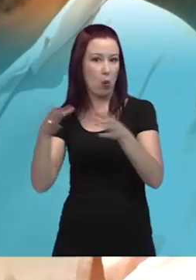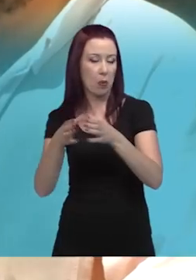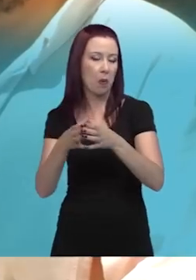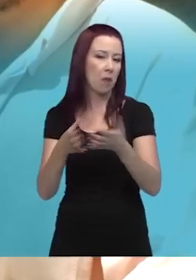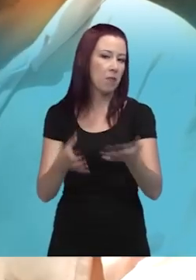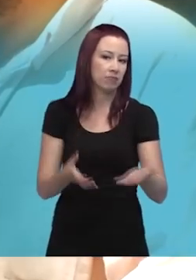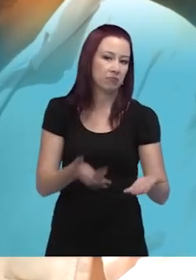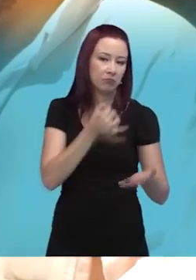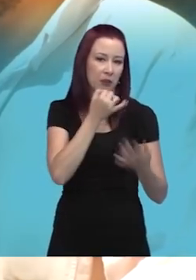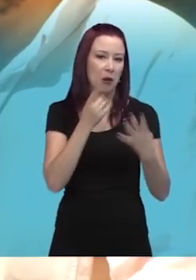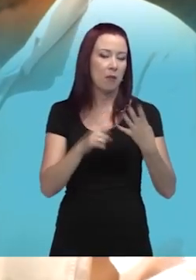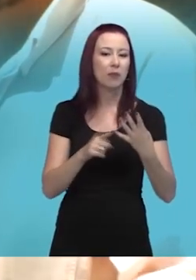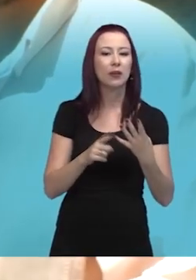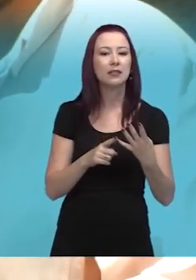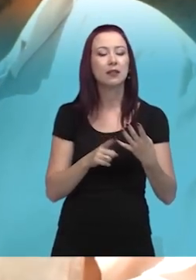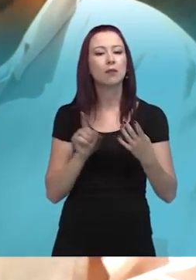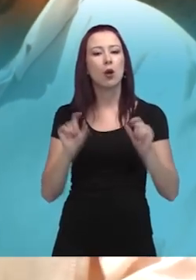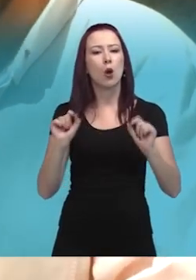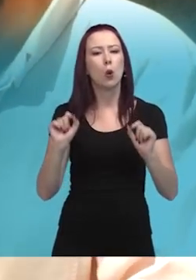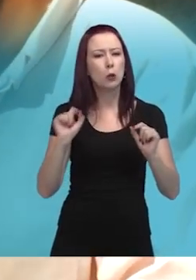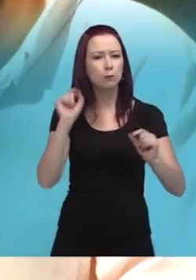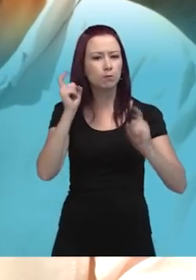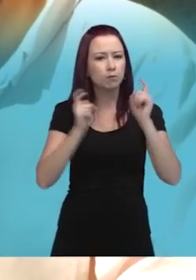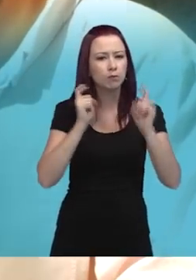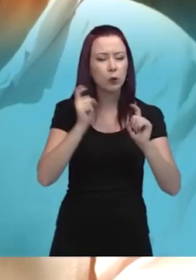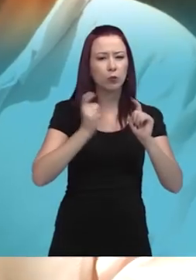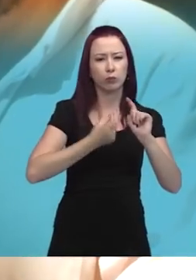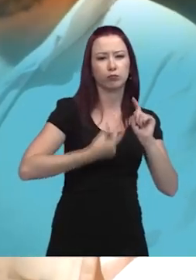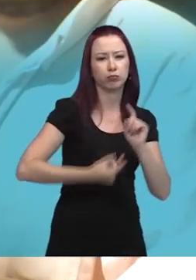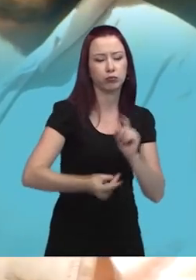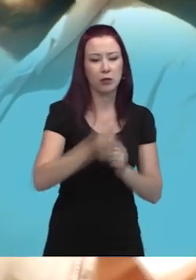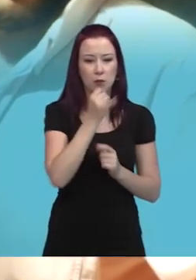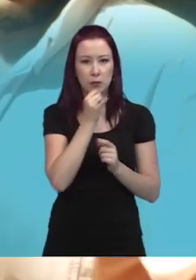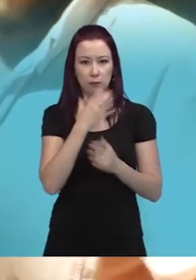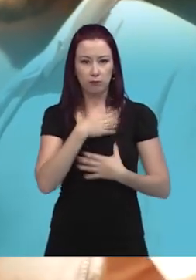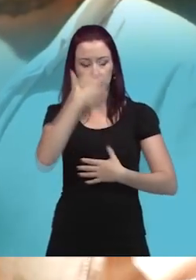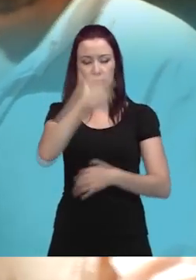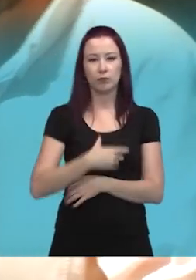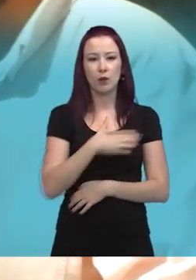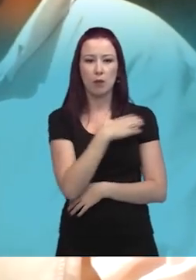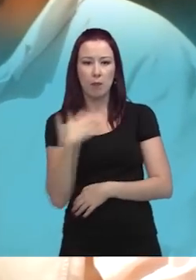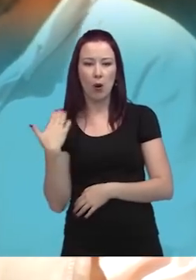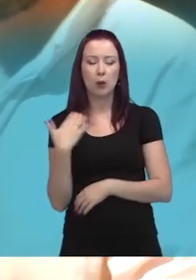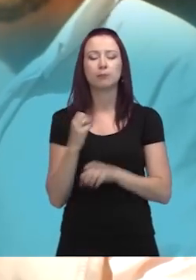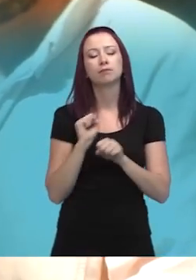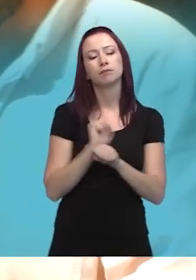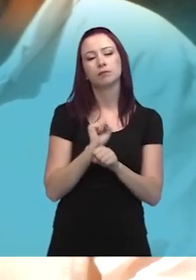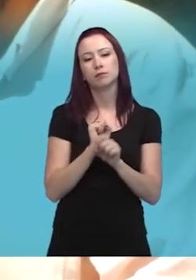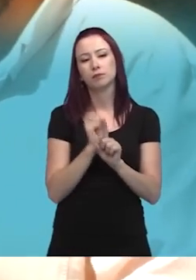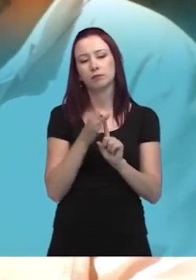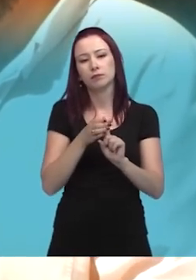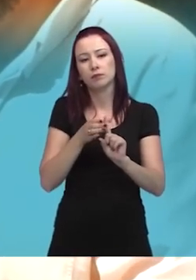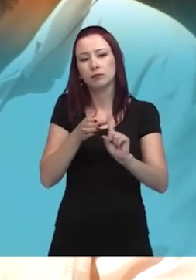trabalhavam com a questão da secundarização, que a gente chama. Então o morto, após o falecimento, era necessário um